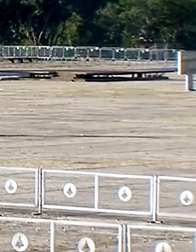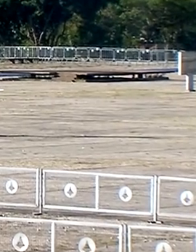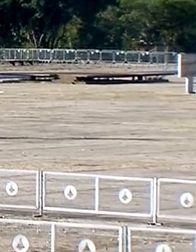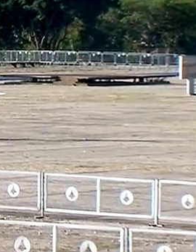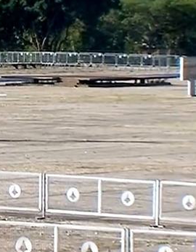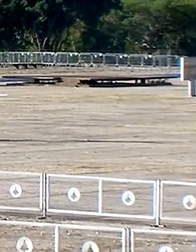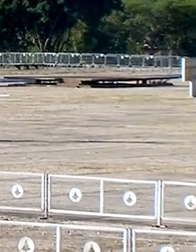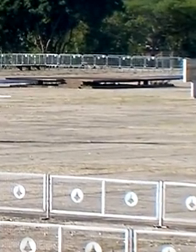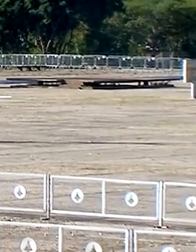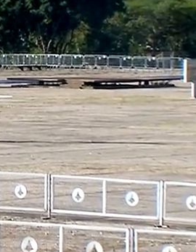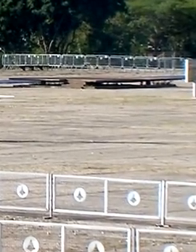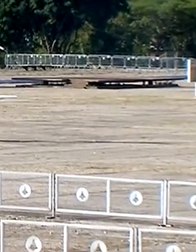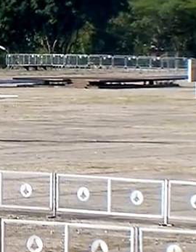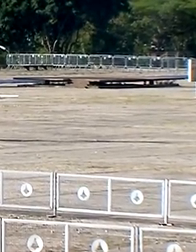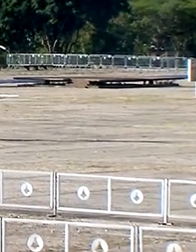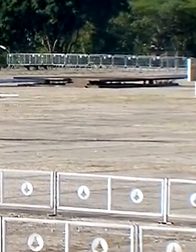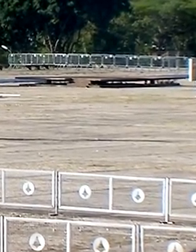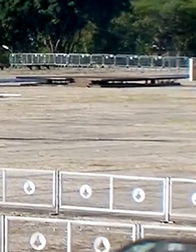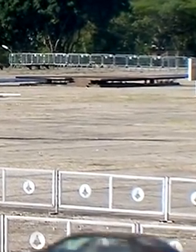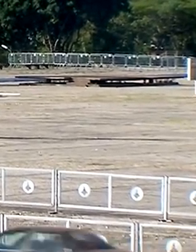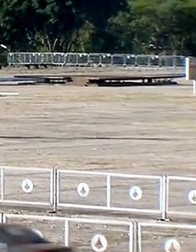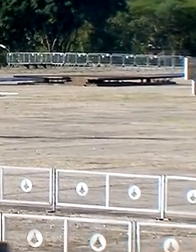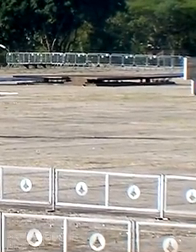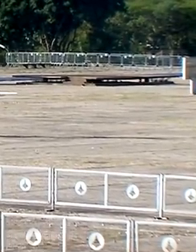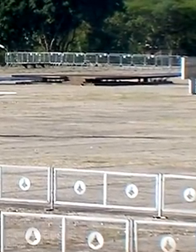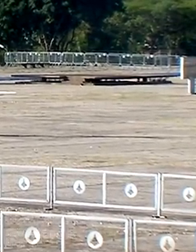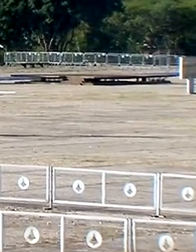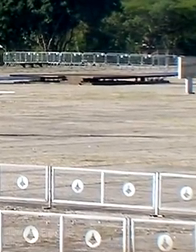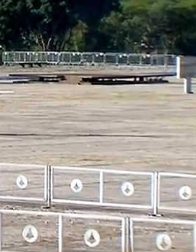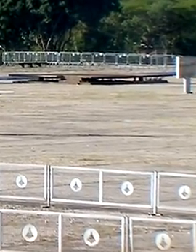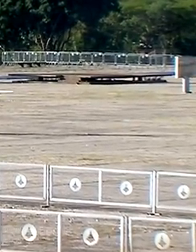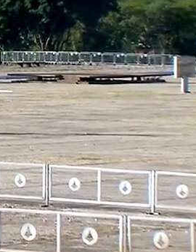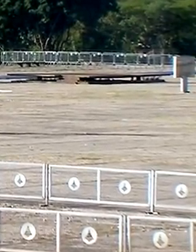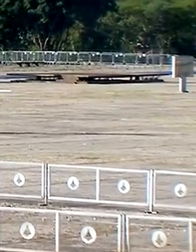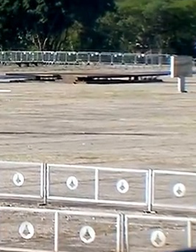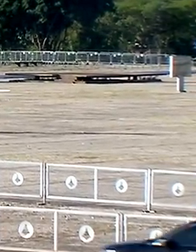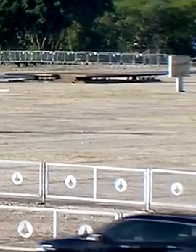E a gente se vê amanhã. E a amanhã.